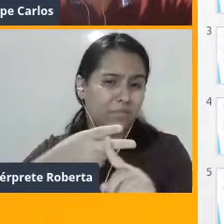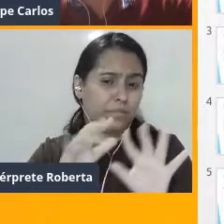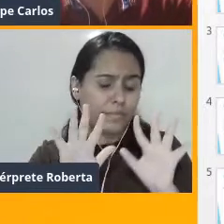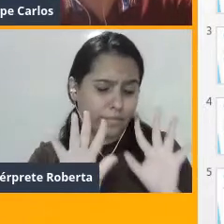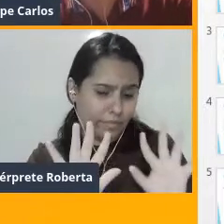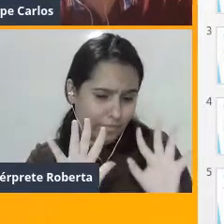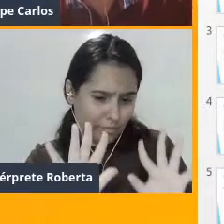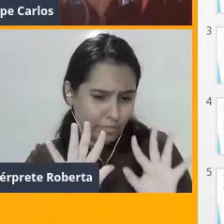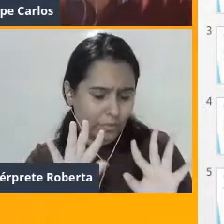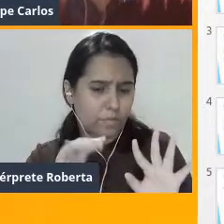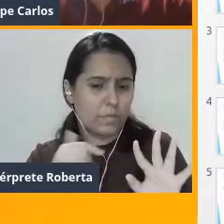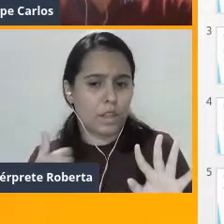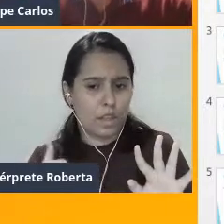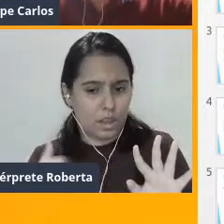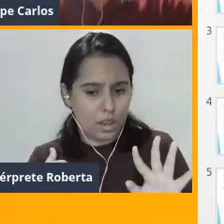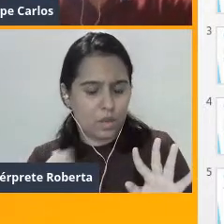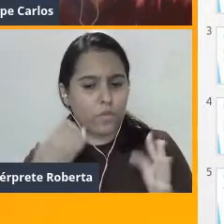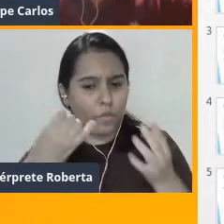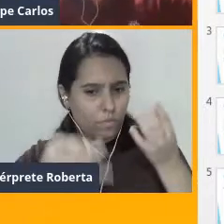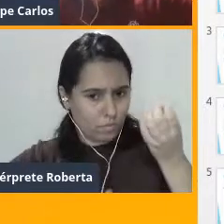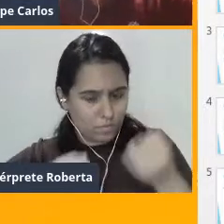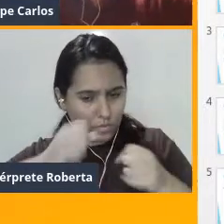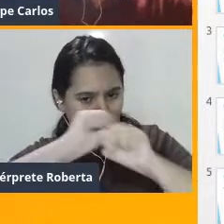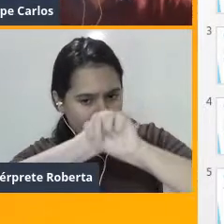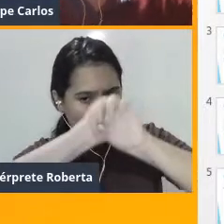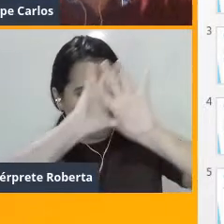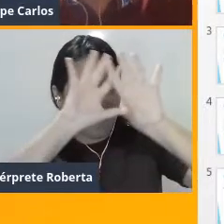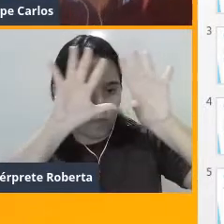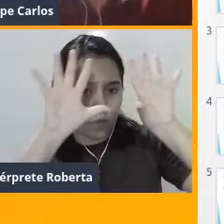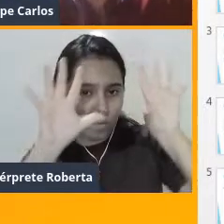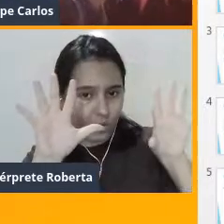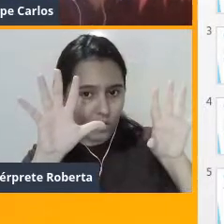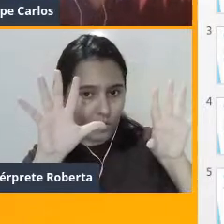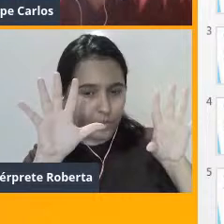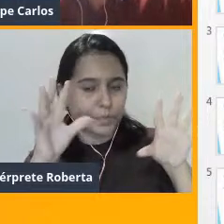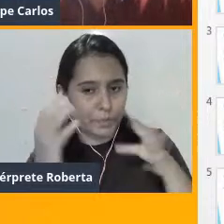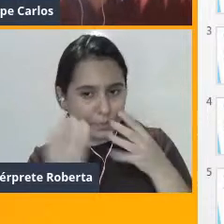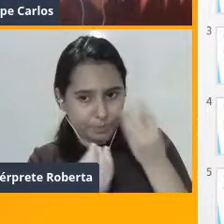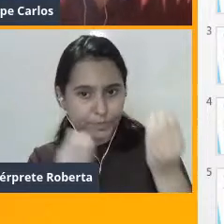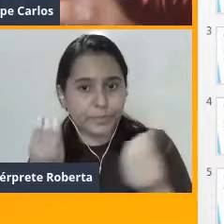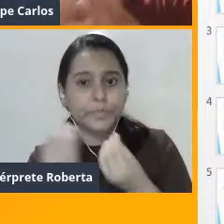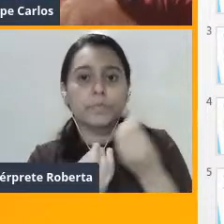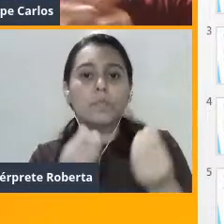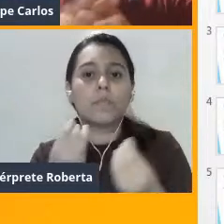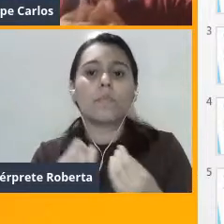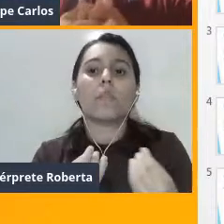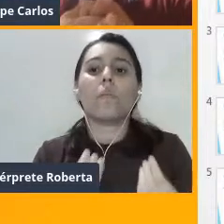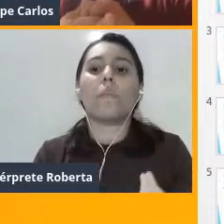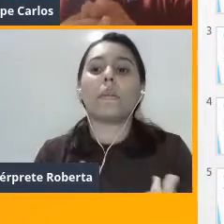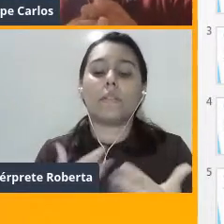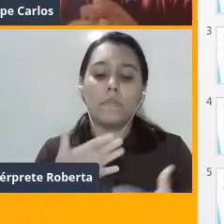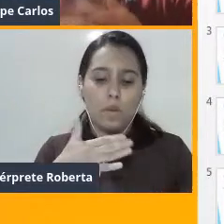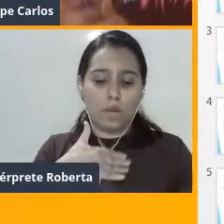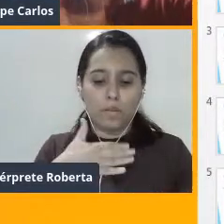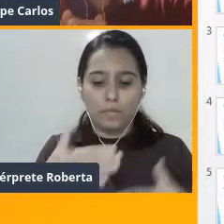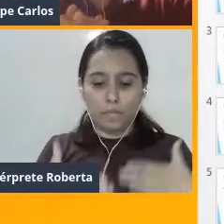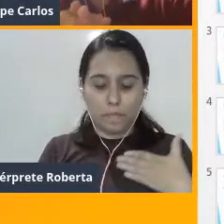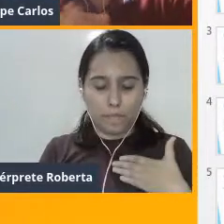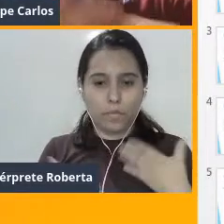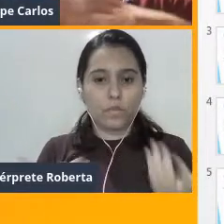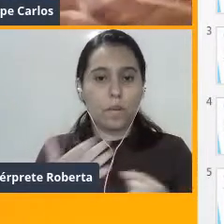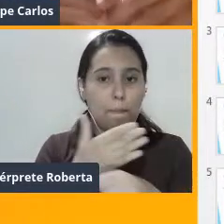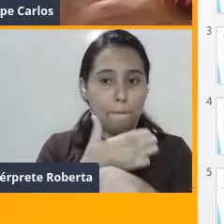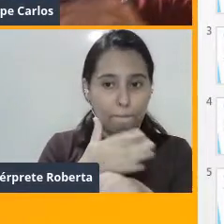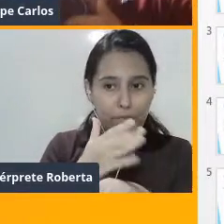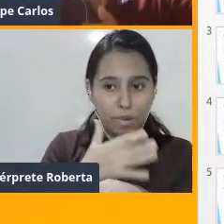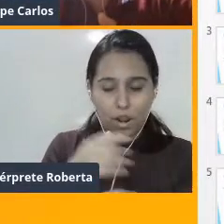e vamos lá. Benefícios para o corpo. A praticar a atividade física